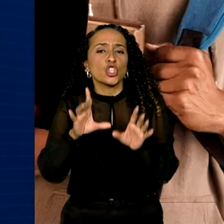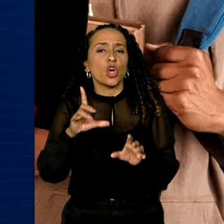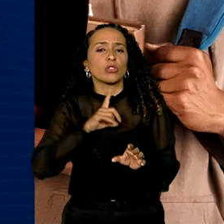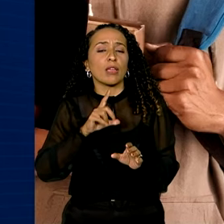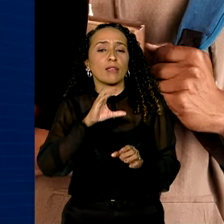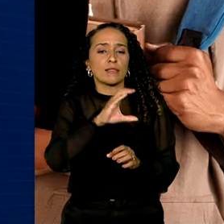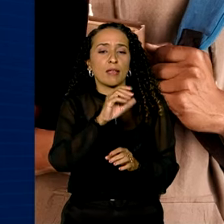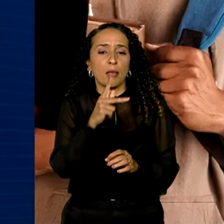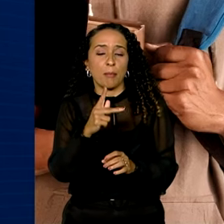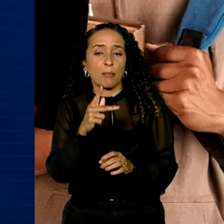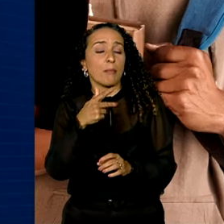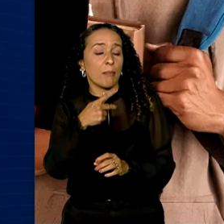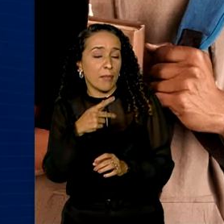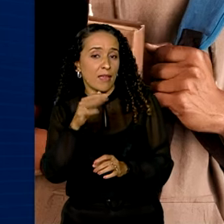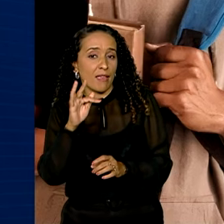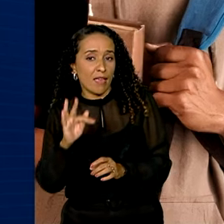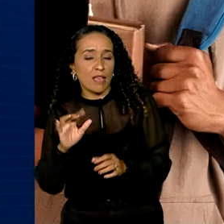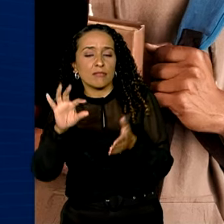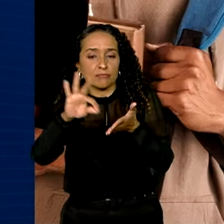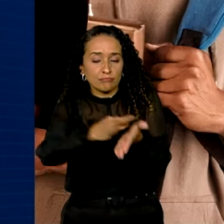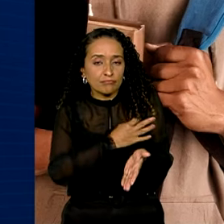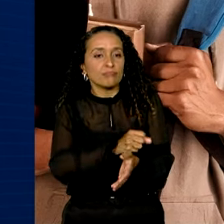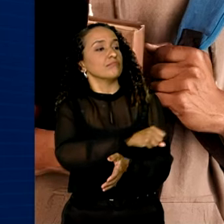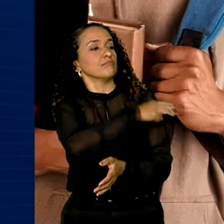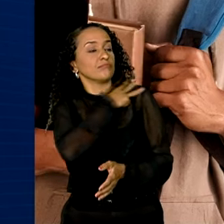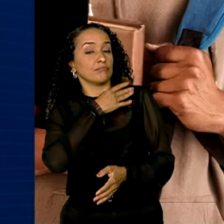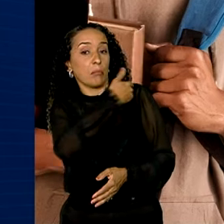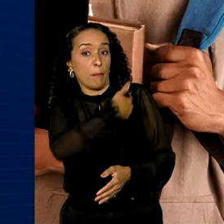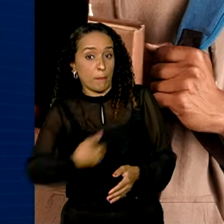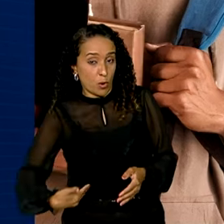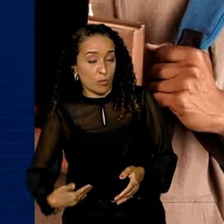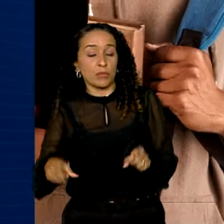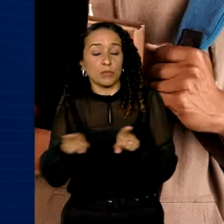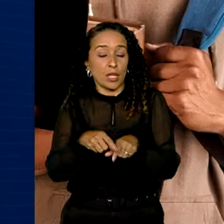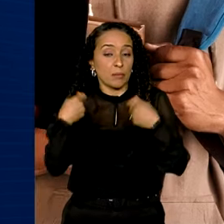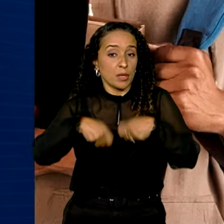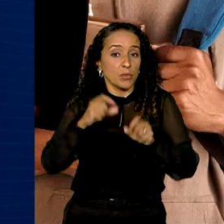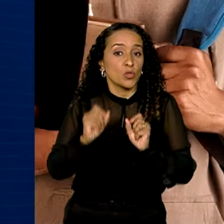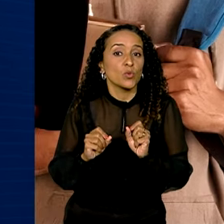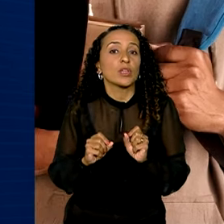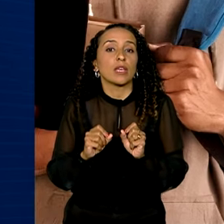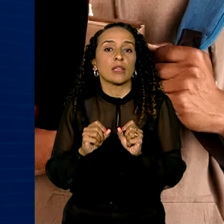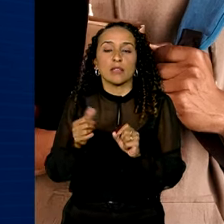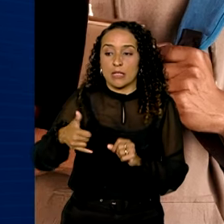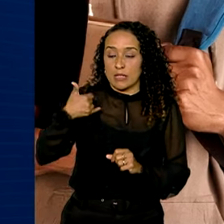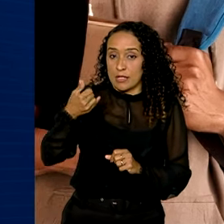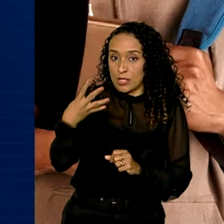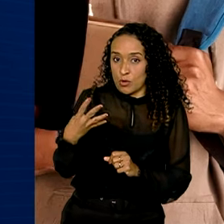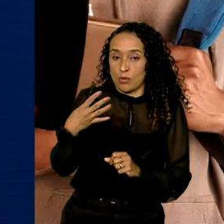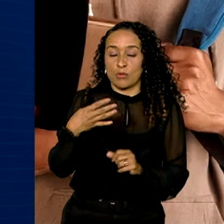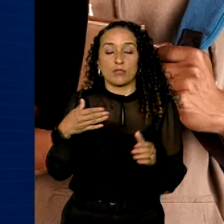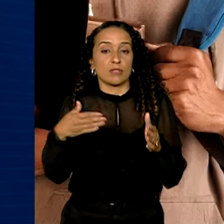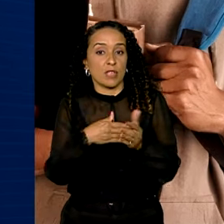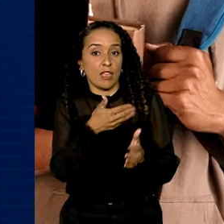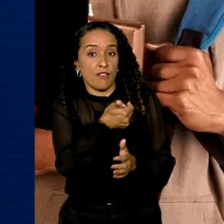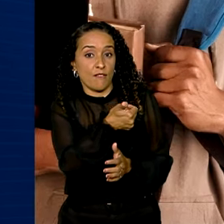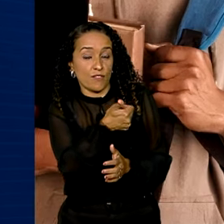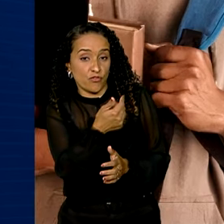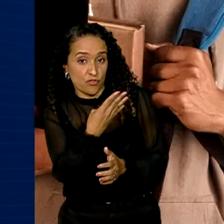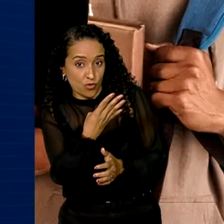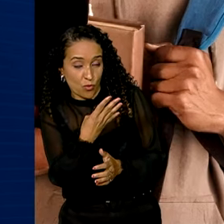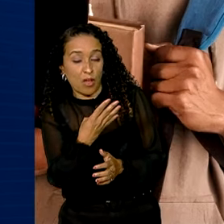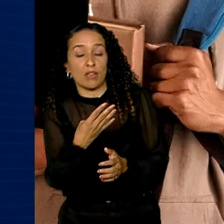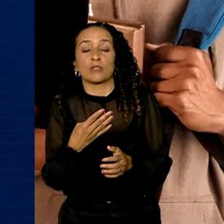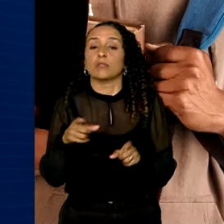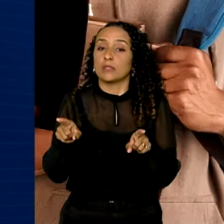CPF e estar matriculado no ensino público. É preciso também ter entre 14 e 24 anos e